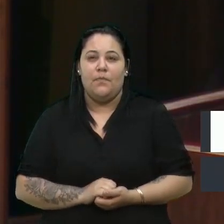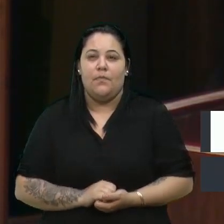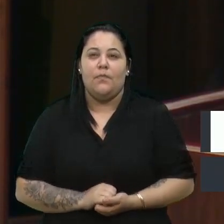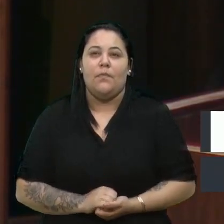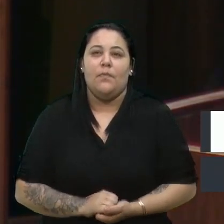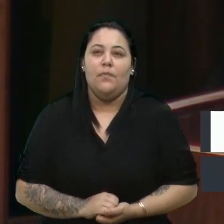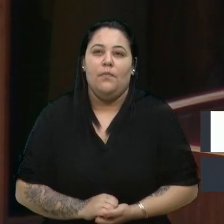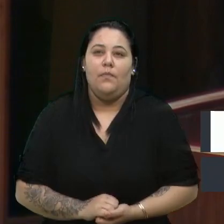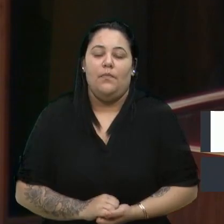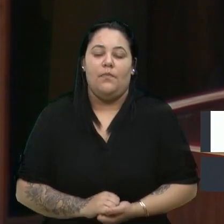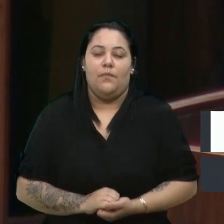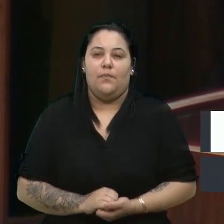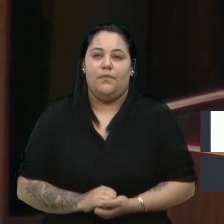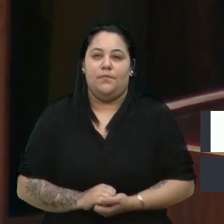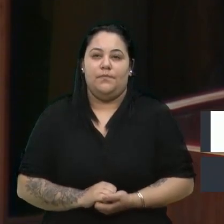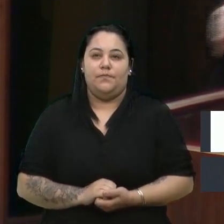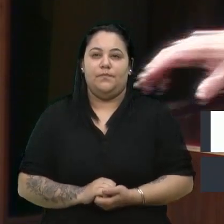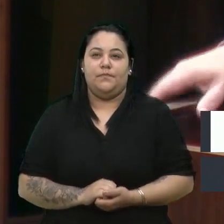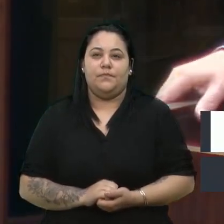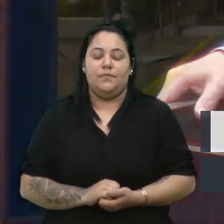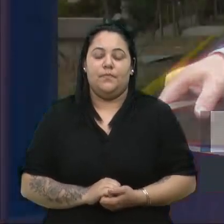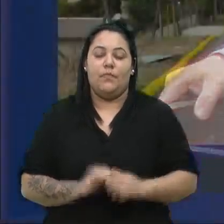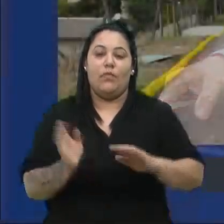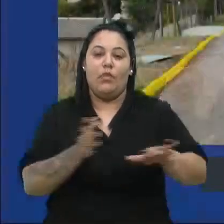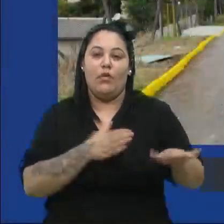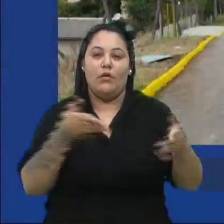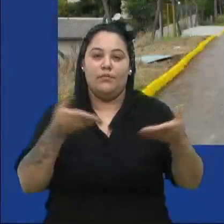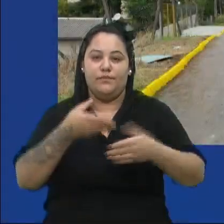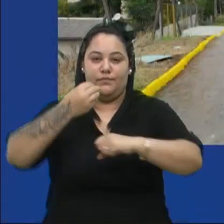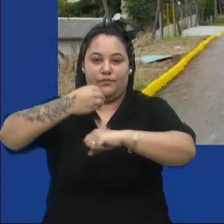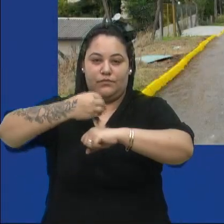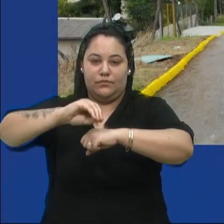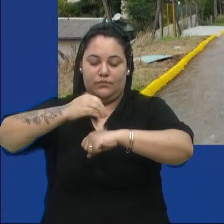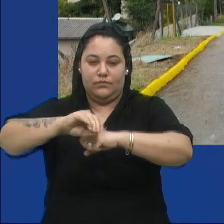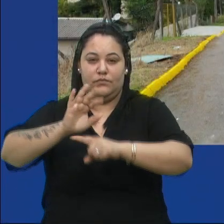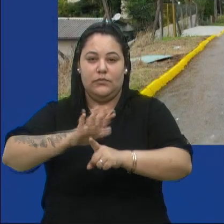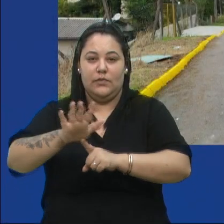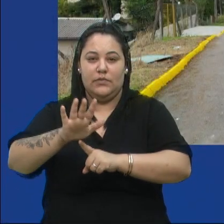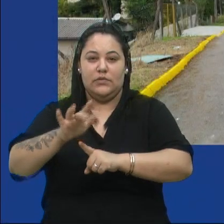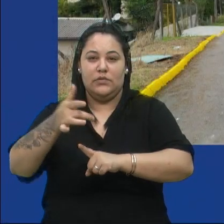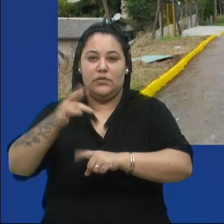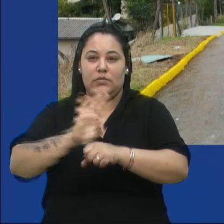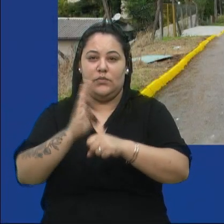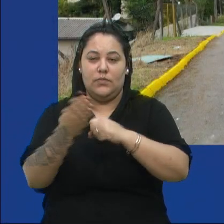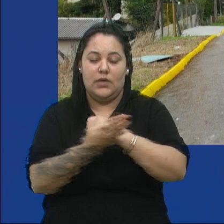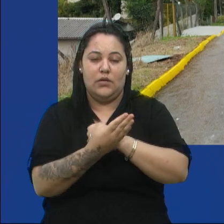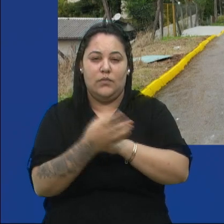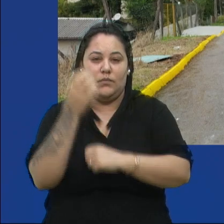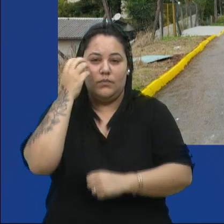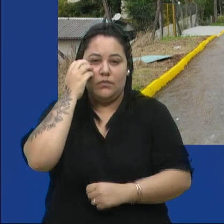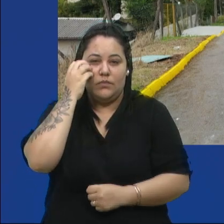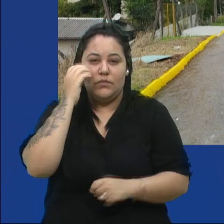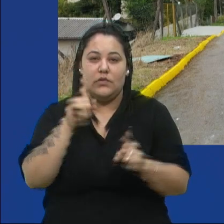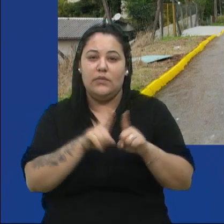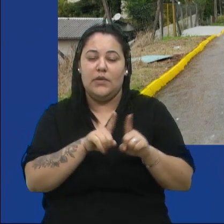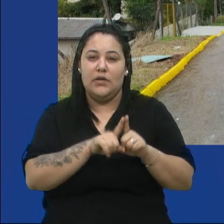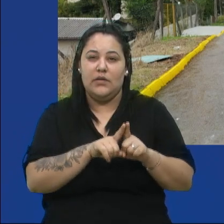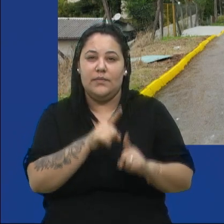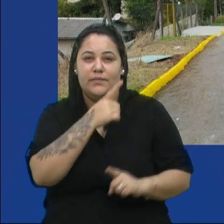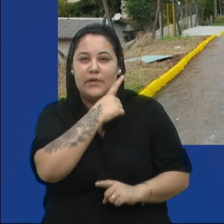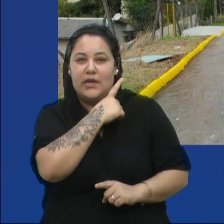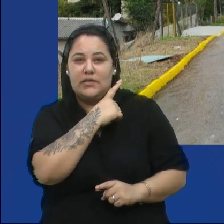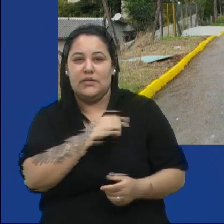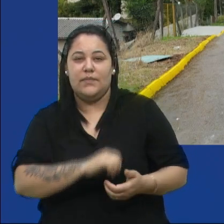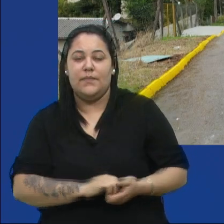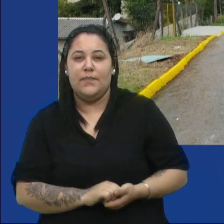Agora, passo diretamente a esta outra indicação, lá no bairro Anarec. Esta trata